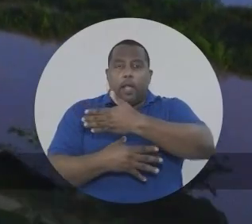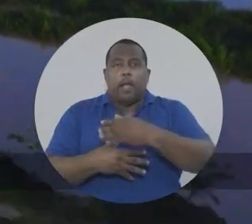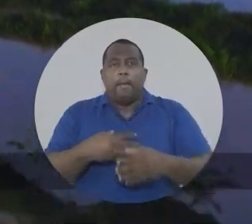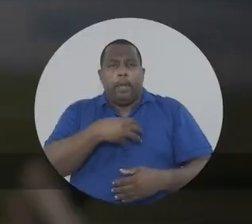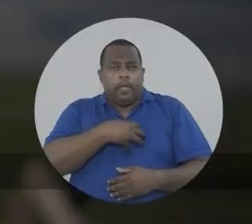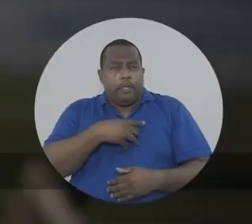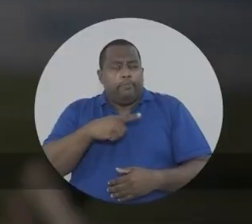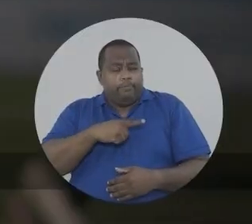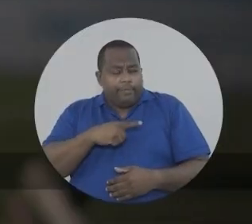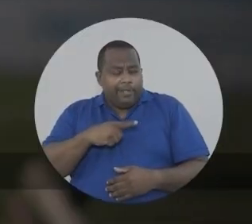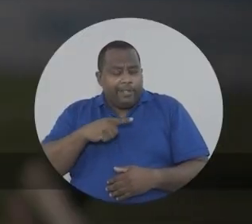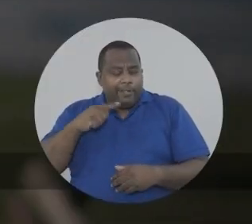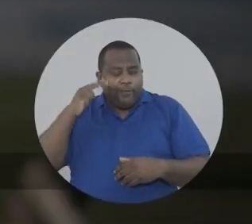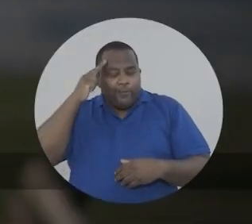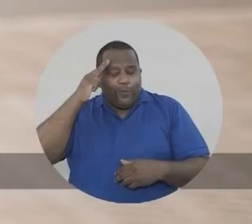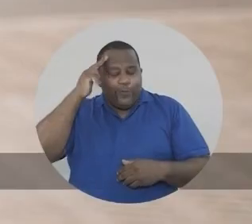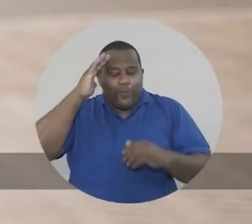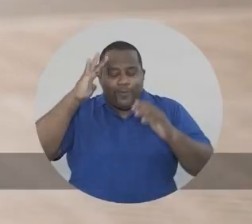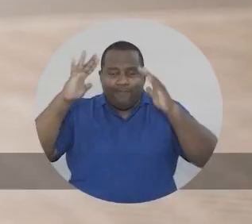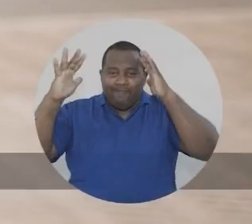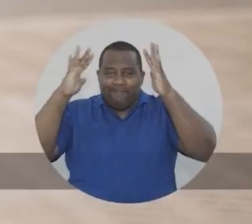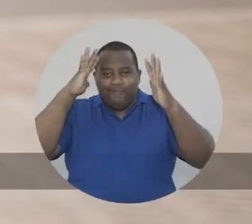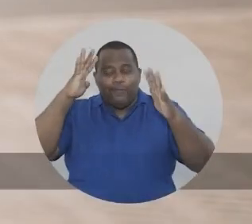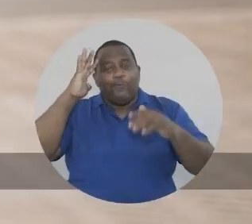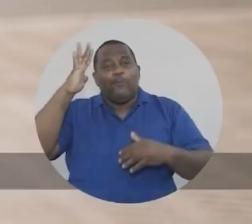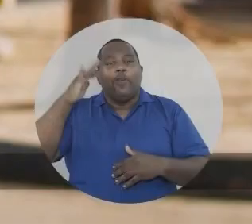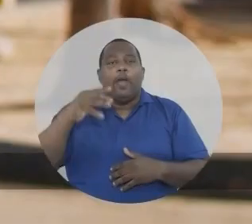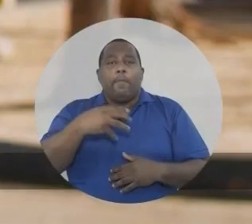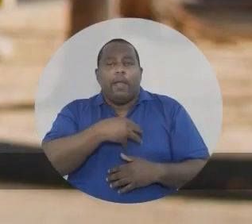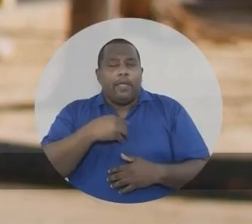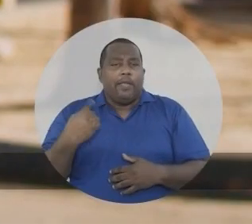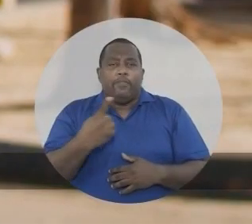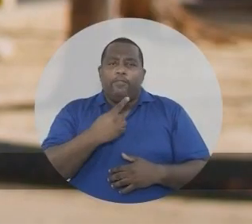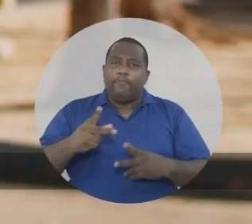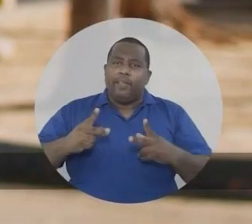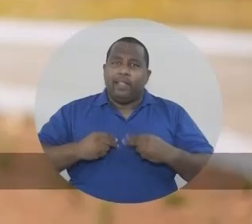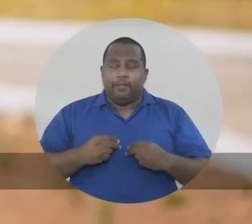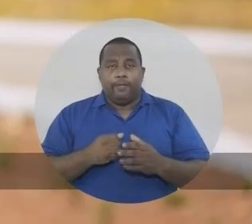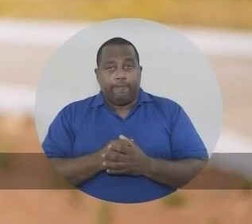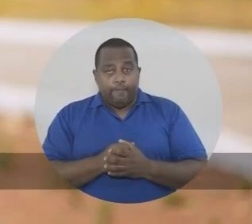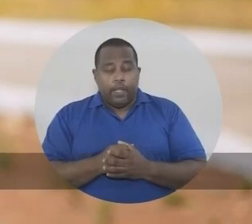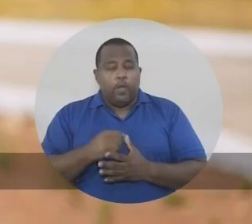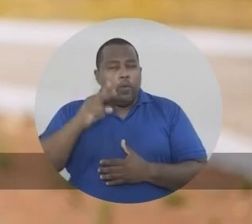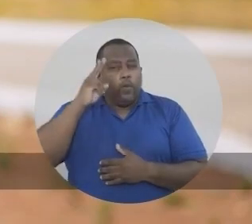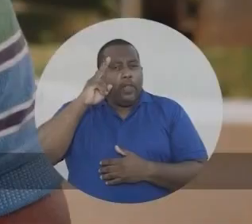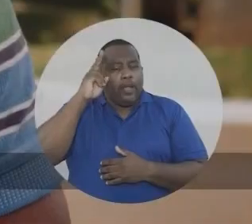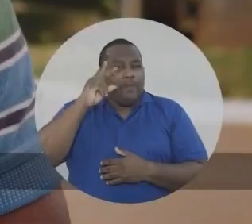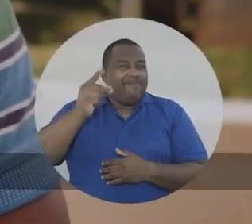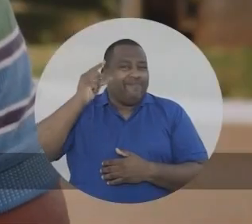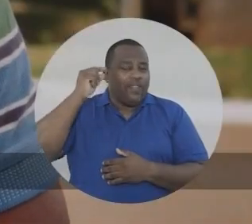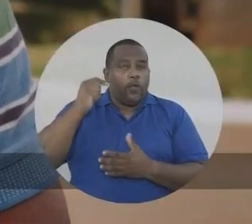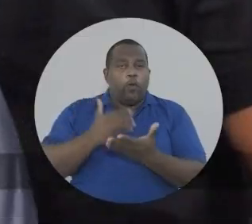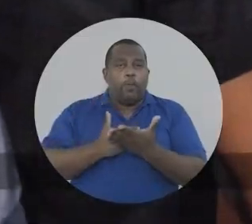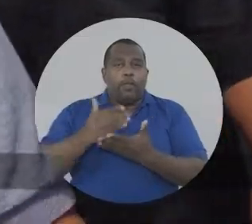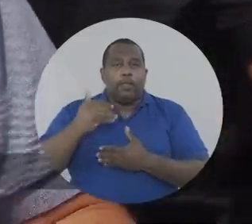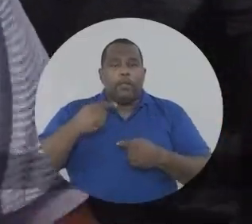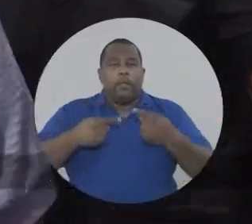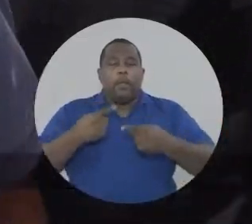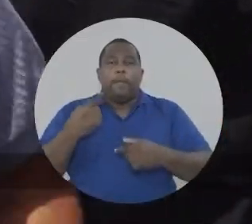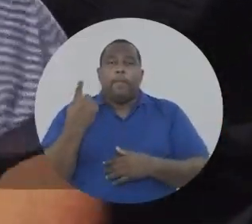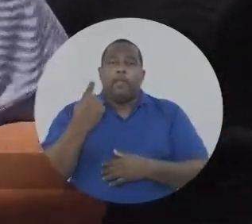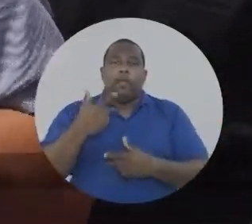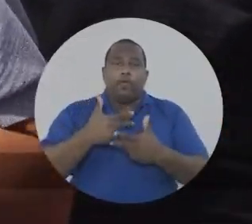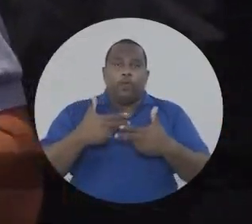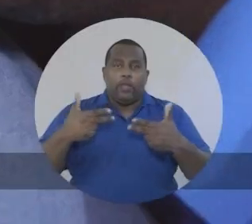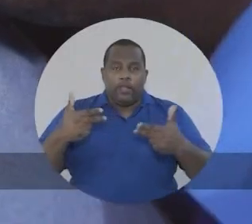A Bahia tem um sonho, o sonho de ser a Bahia que a gente merece. Eu me lembro quando eu comecei na política,